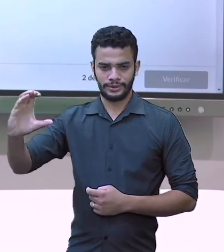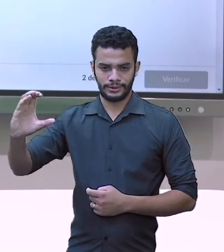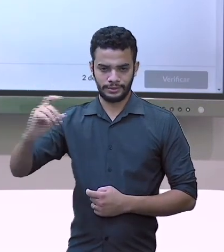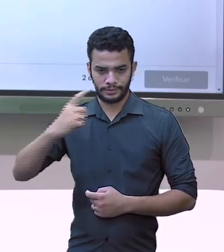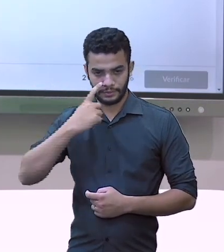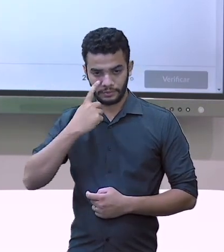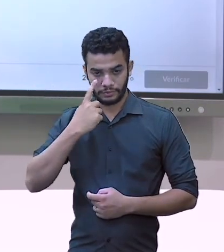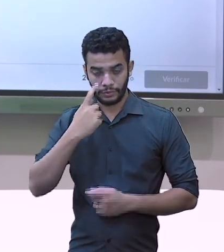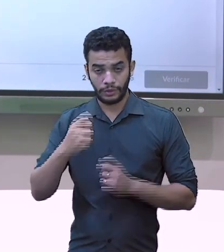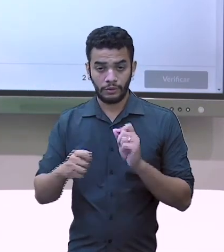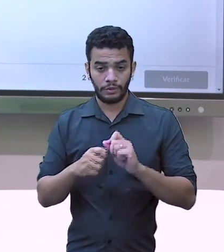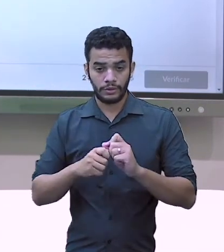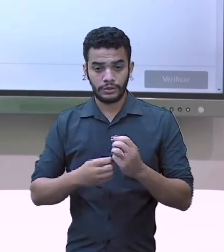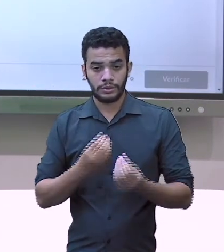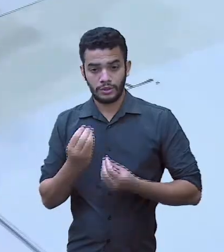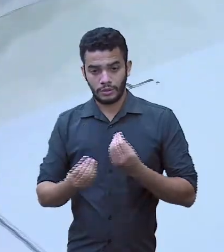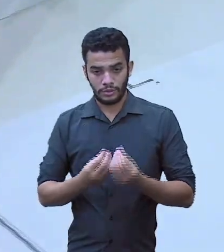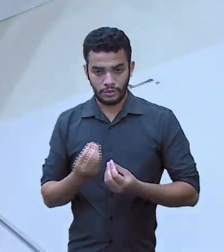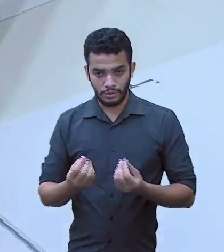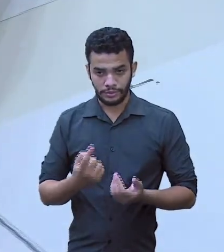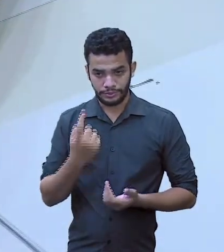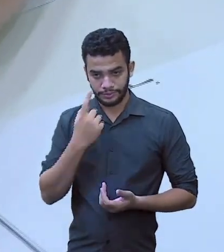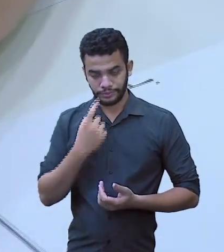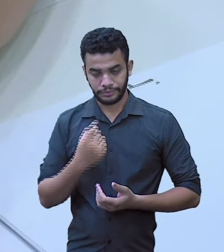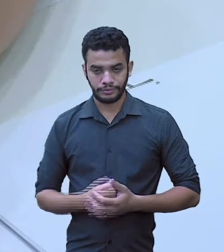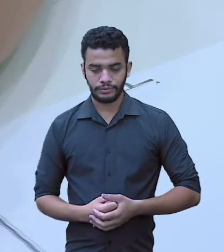Olha, 13 inteiros.